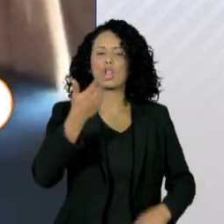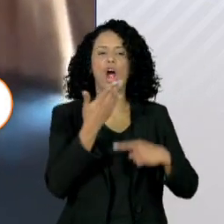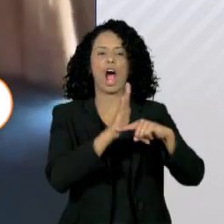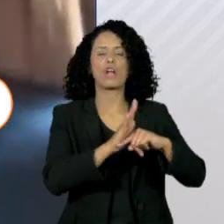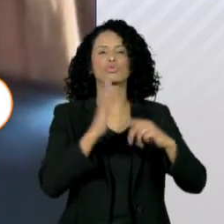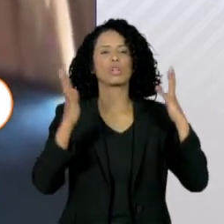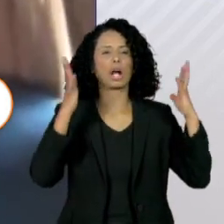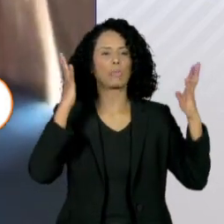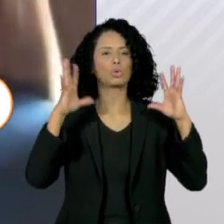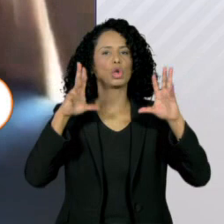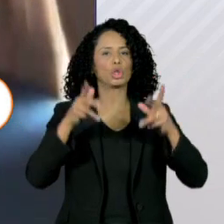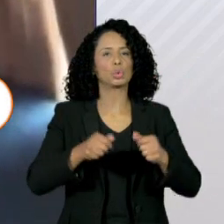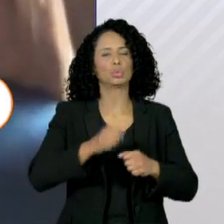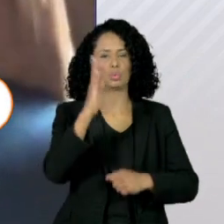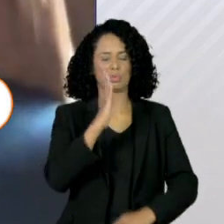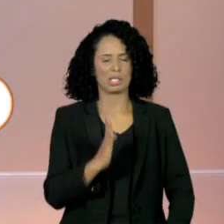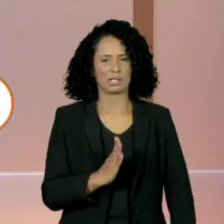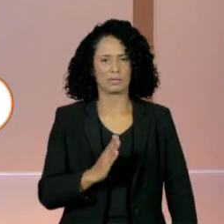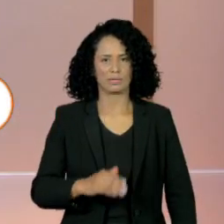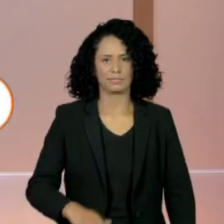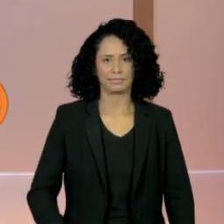toda a população do país.